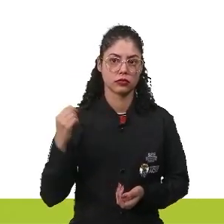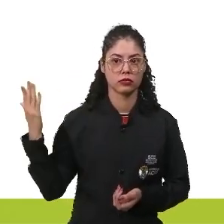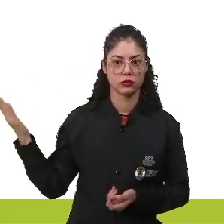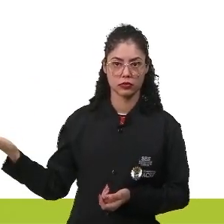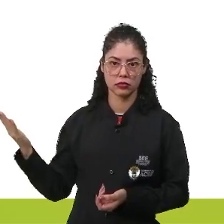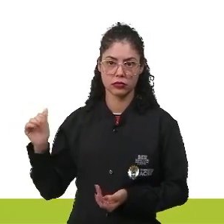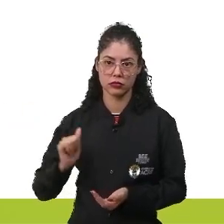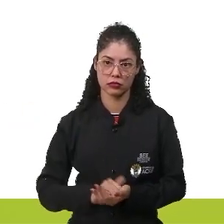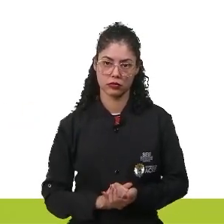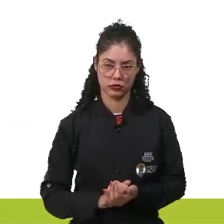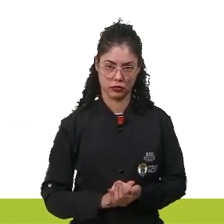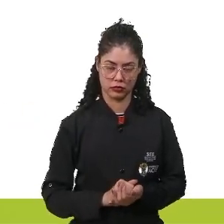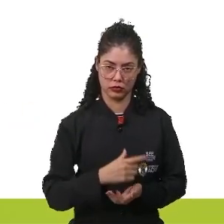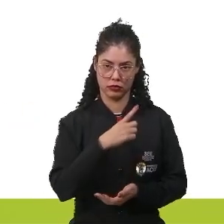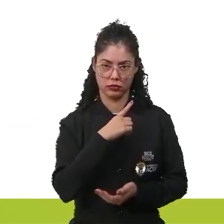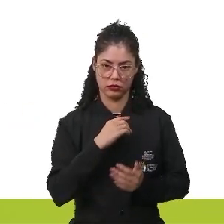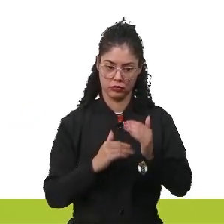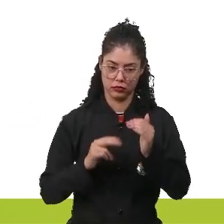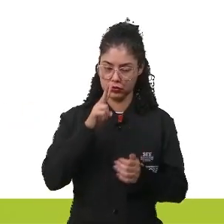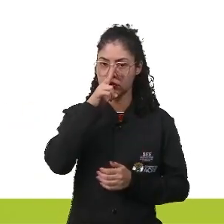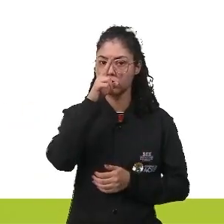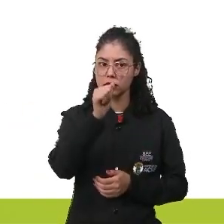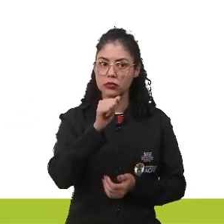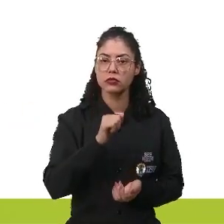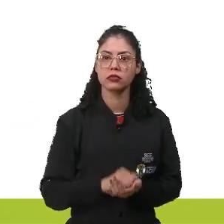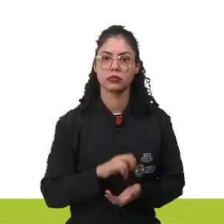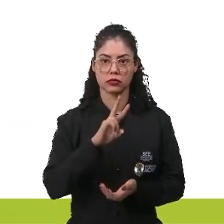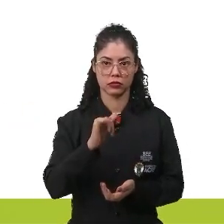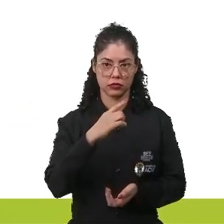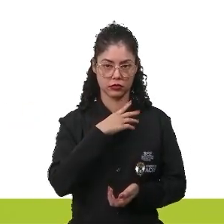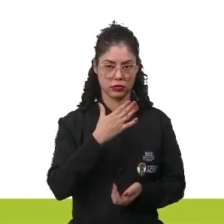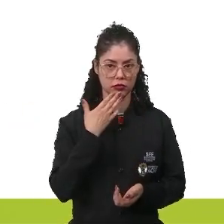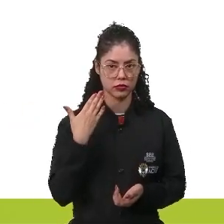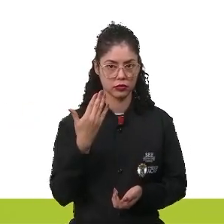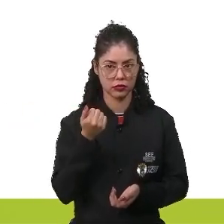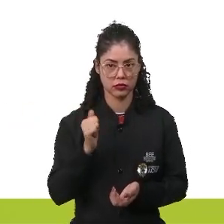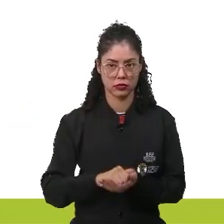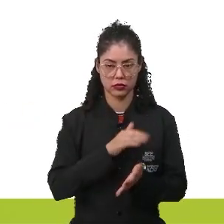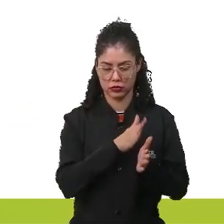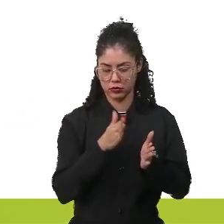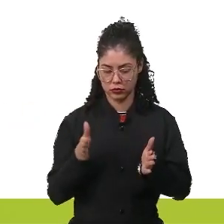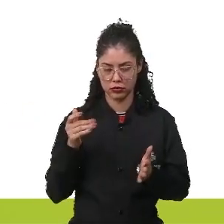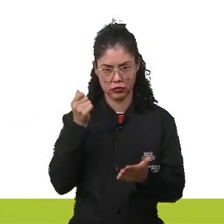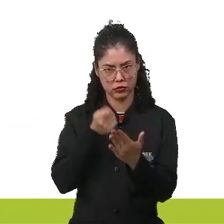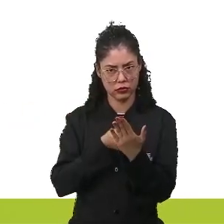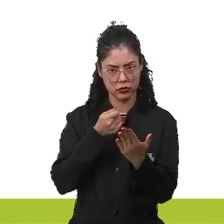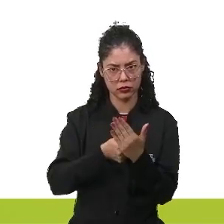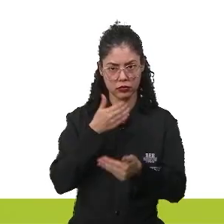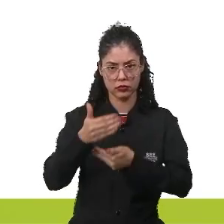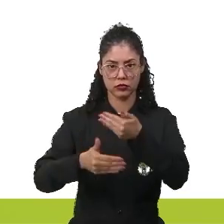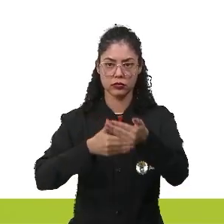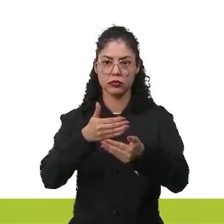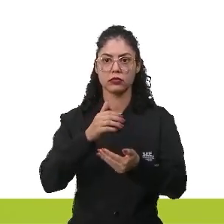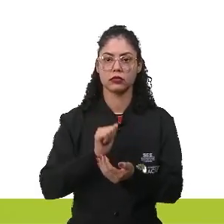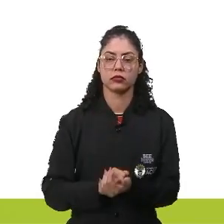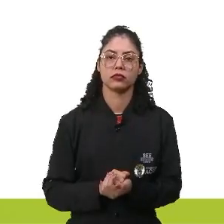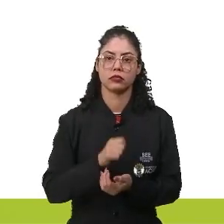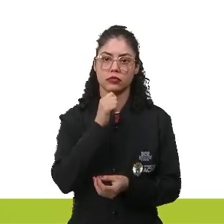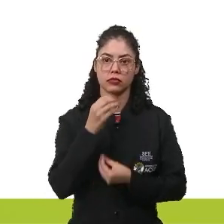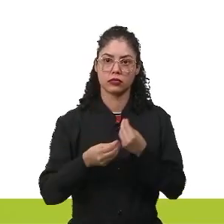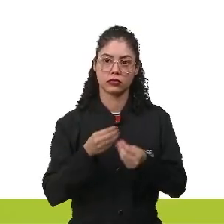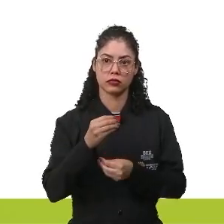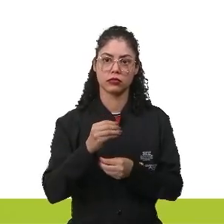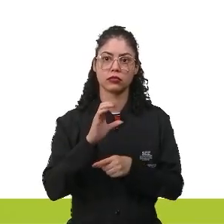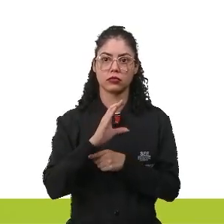Robespierre. Ele sobe ao poder, ele vai instaurar uma série de medidas mais radicais dentro do processo revolucionário, como